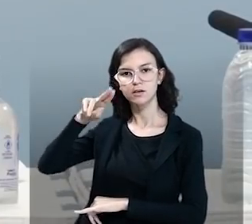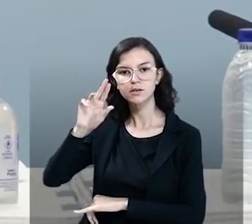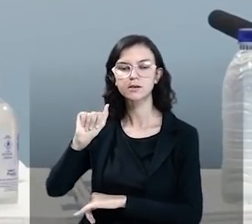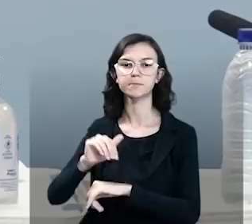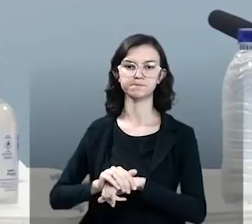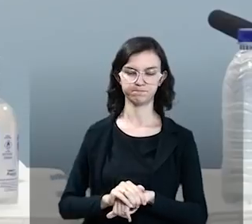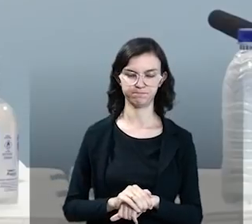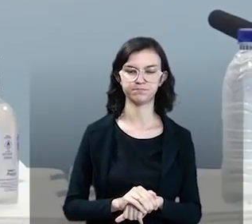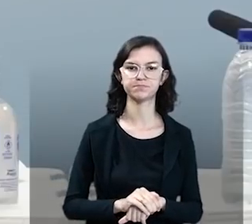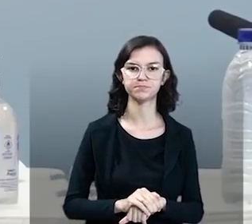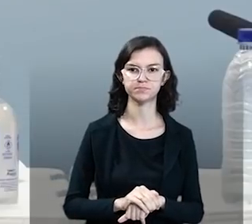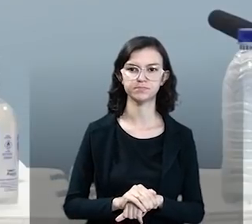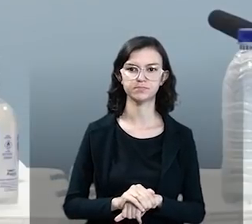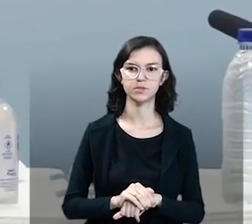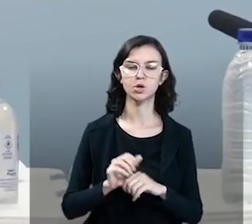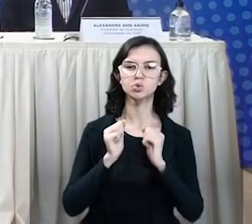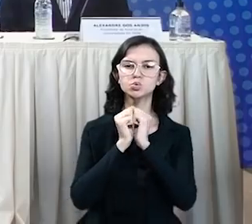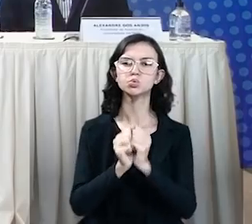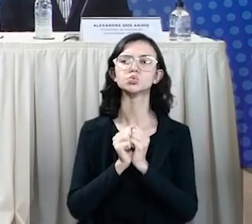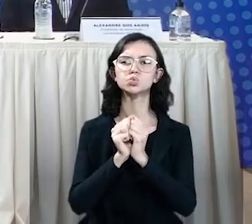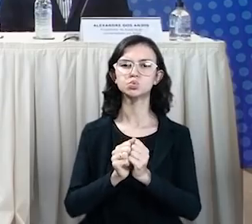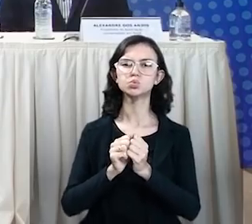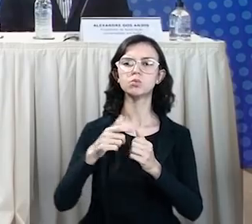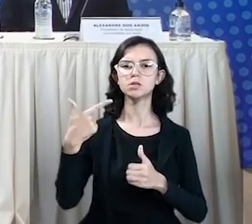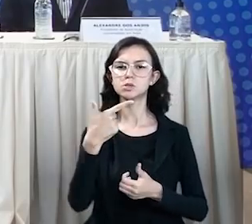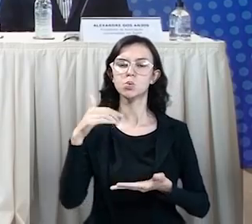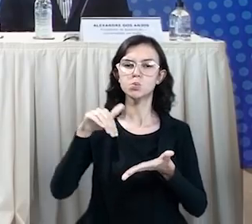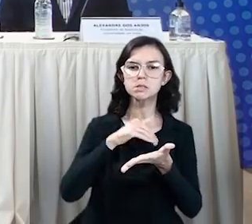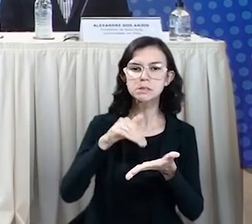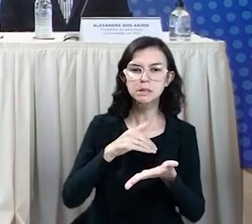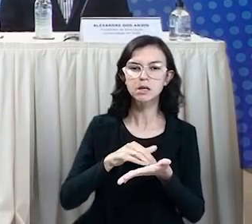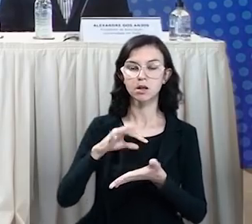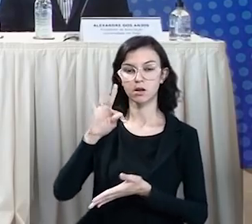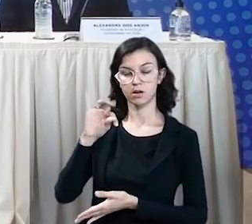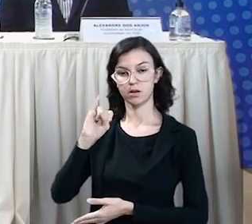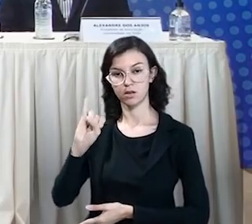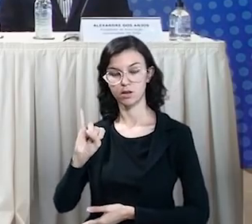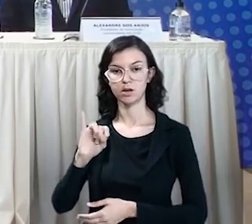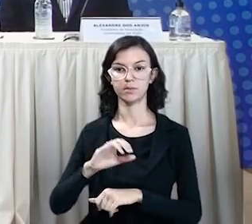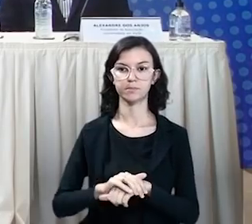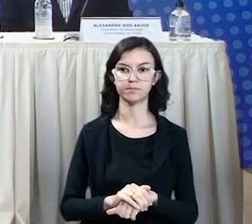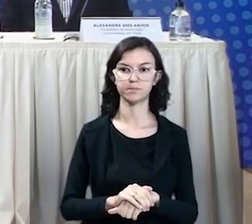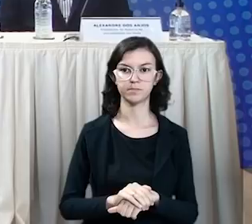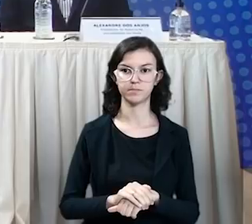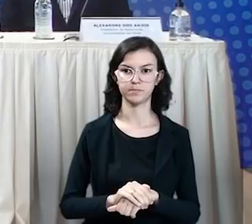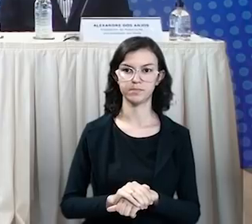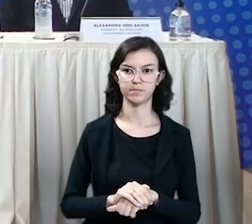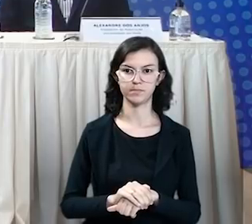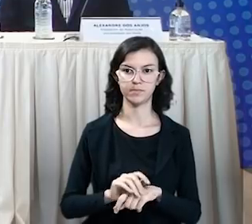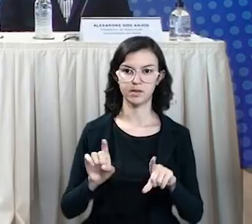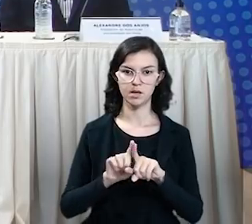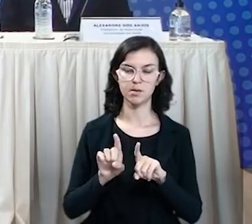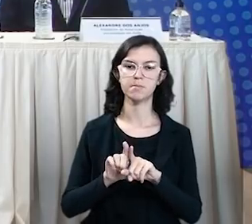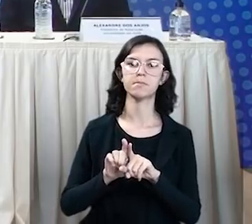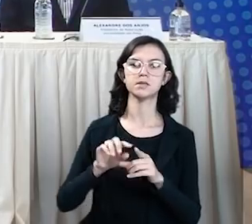a subsecretaria de TI e a Secretaria de Educação Superior, nós